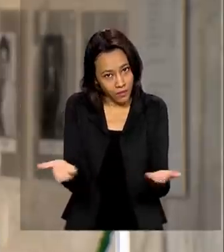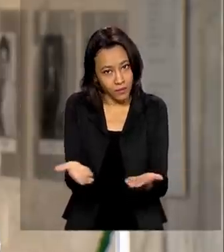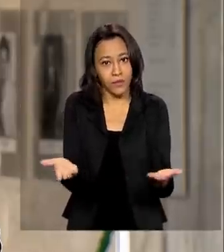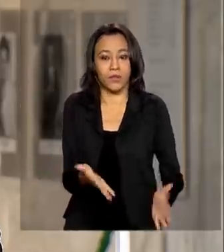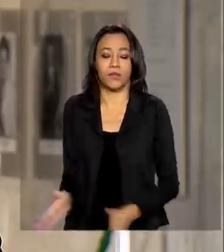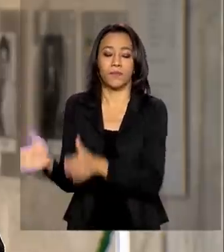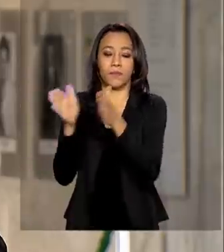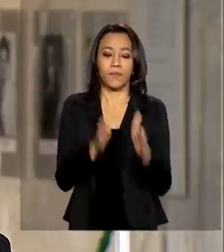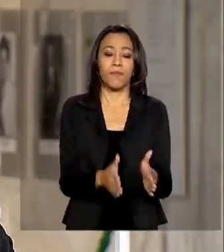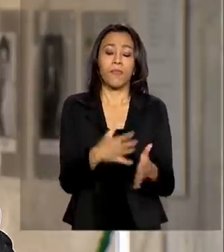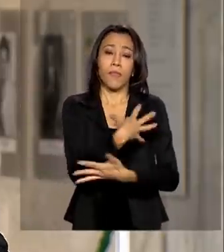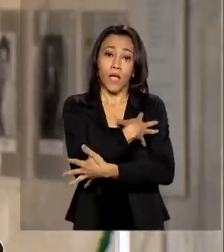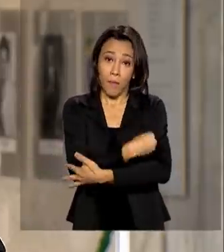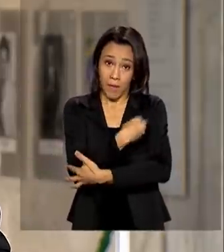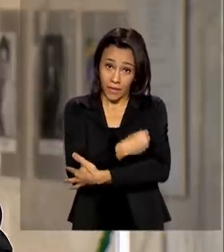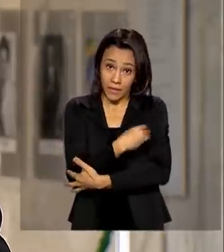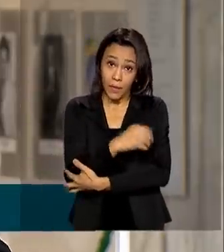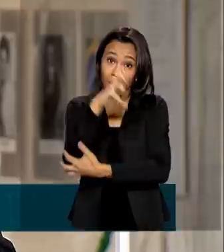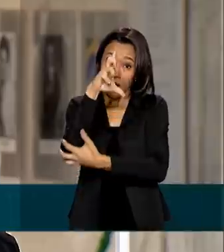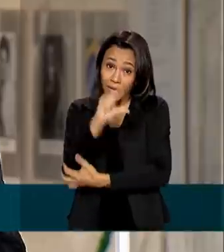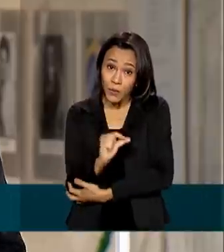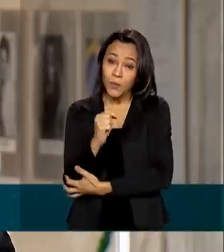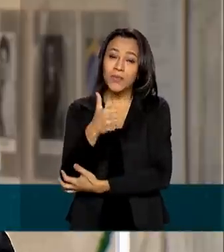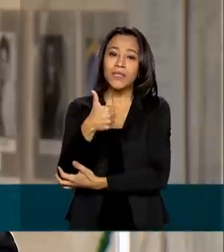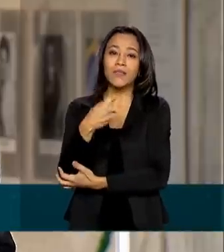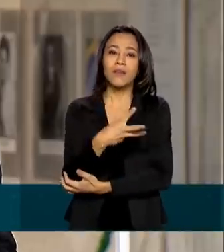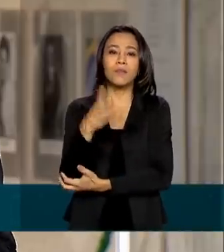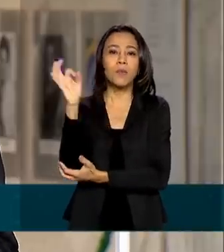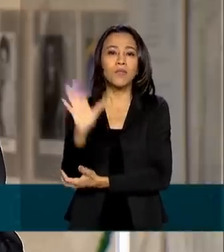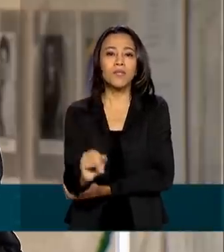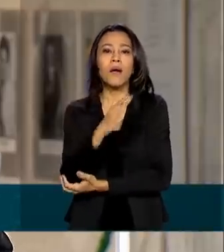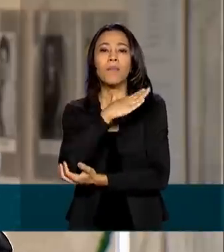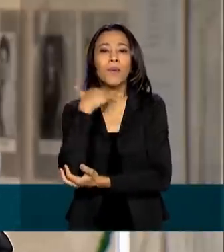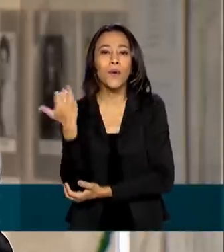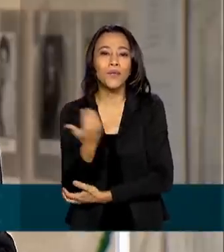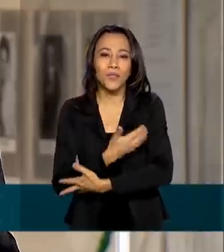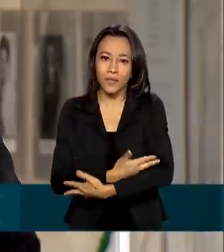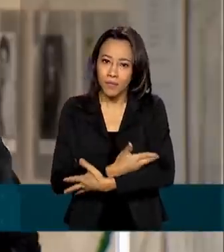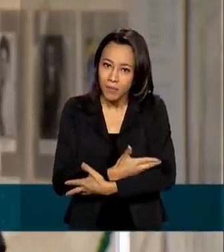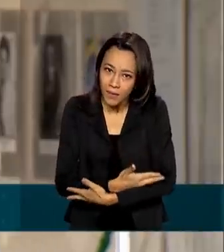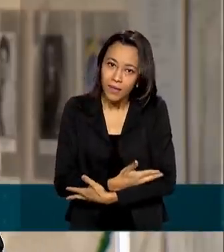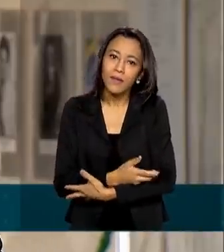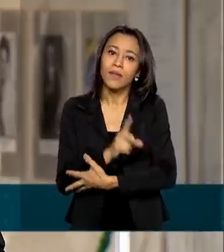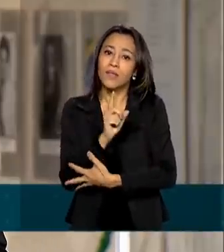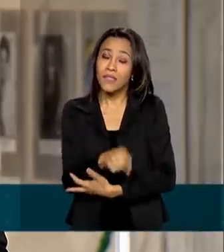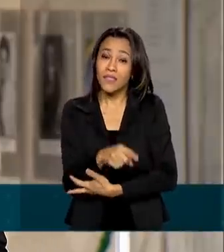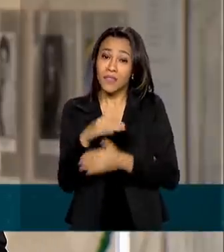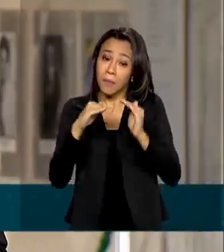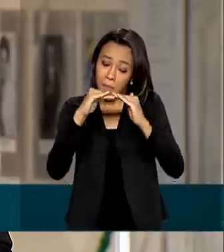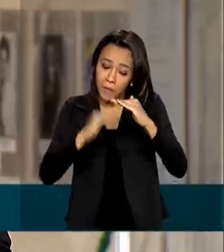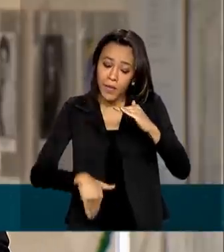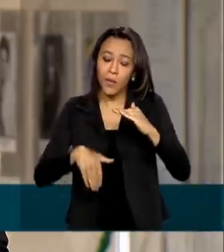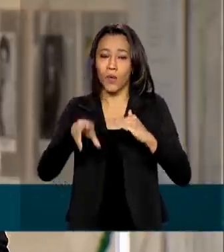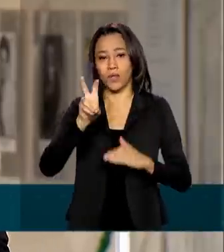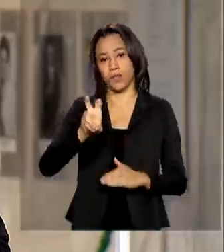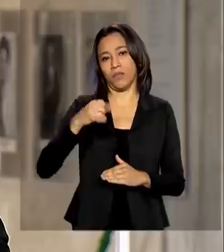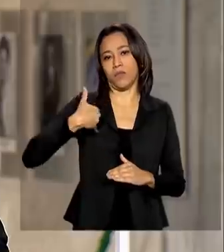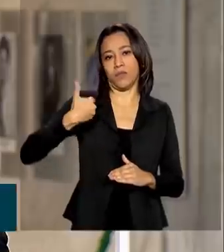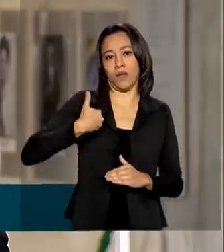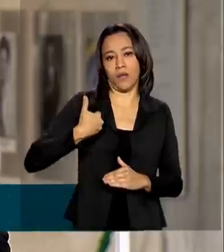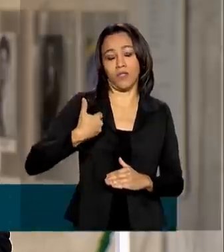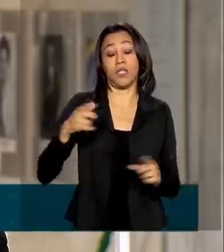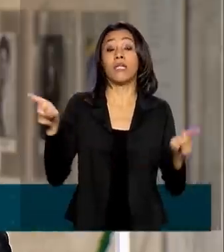amamentação reduz em até 13% a mortalidade infantil por causas evitáveis de crianças com menos de cinco anos de idade.